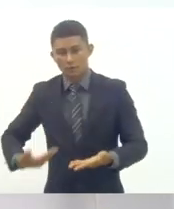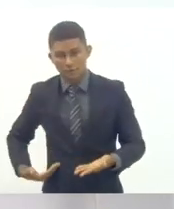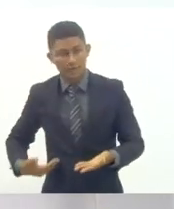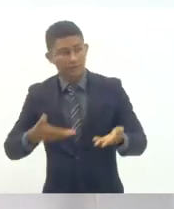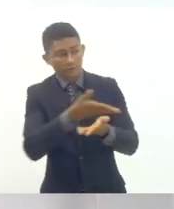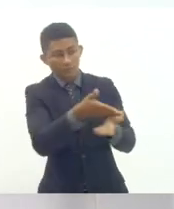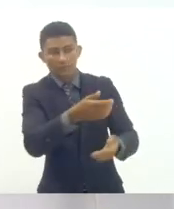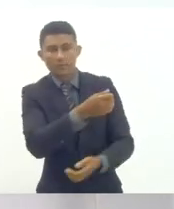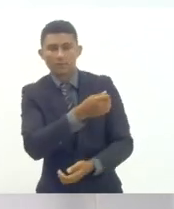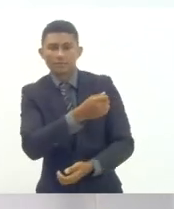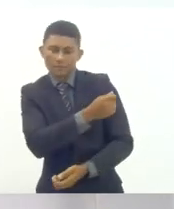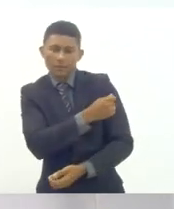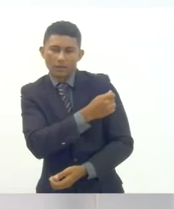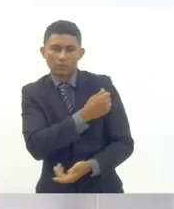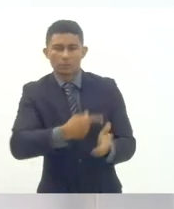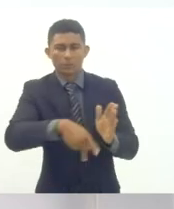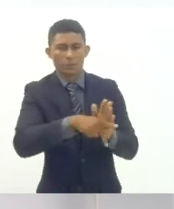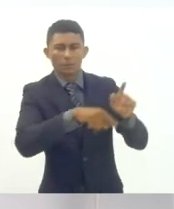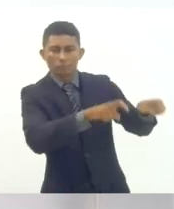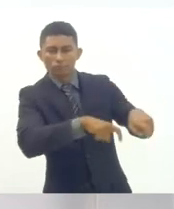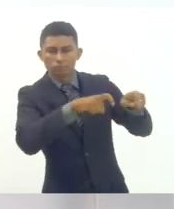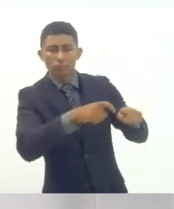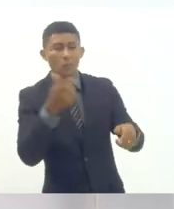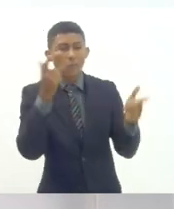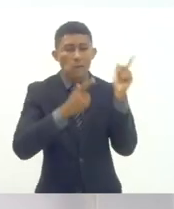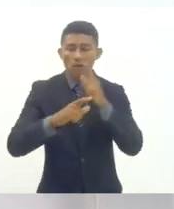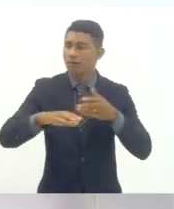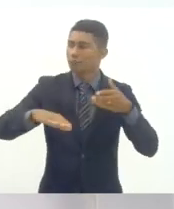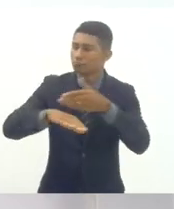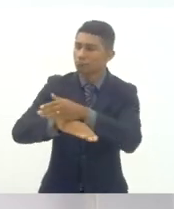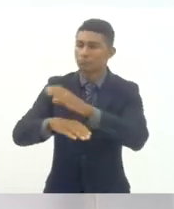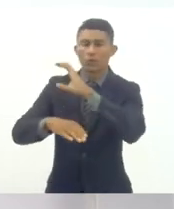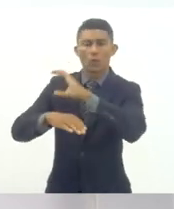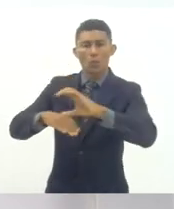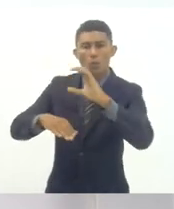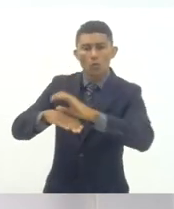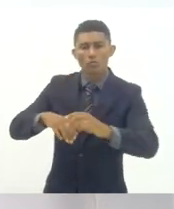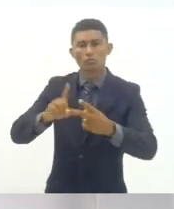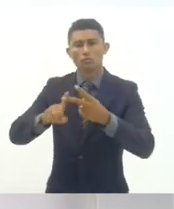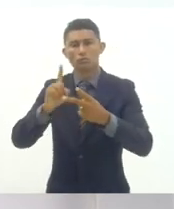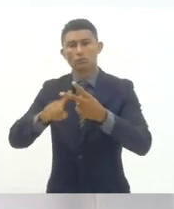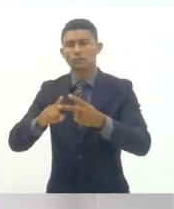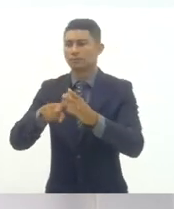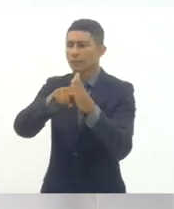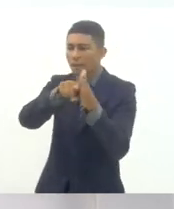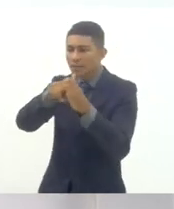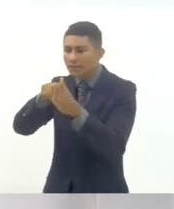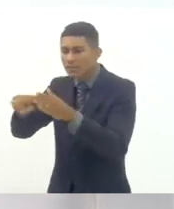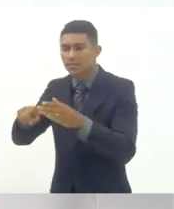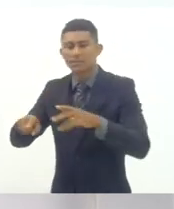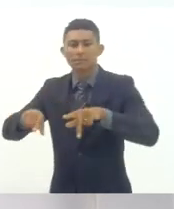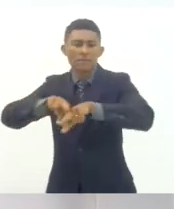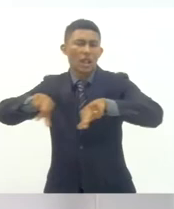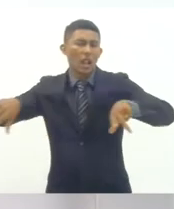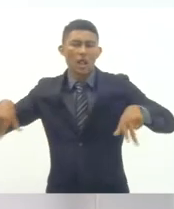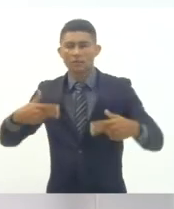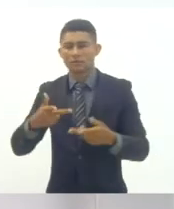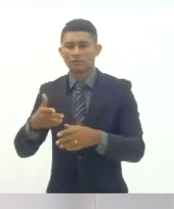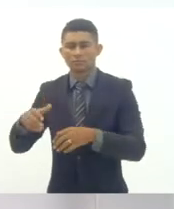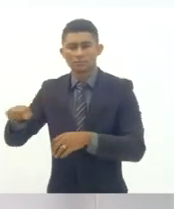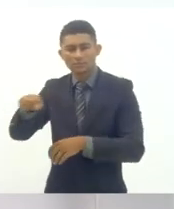no acesso a cursos técnicos graduação pesquisa e extensão nas diferentes áreas do conhecimento